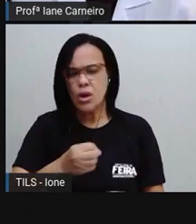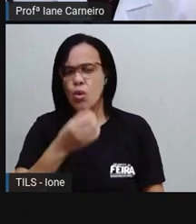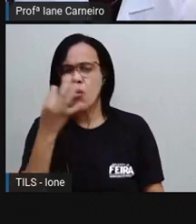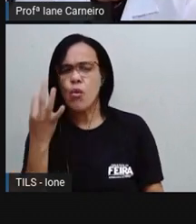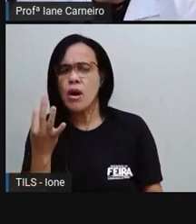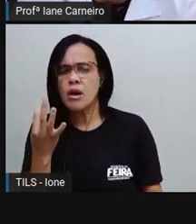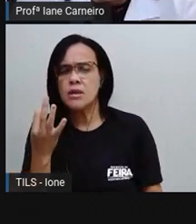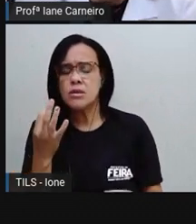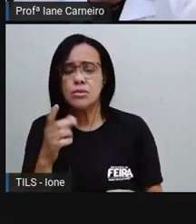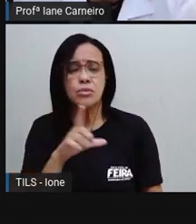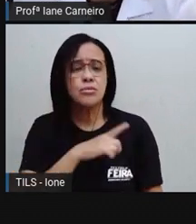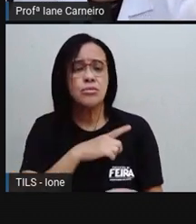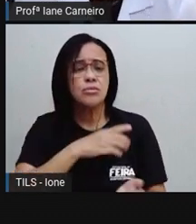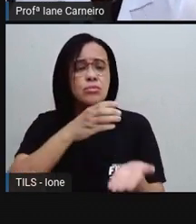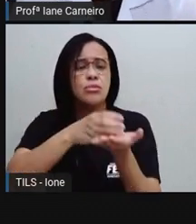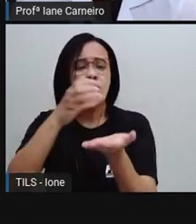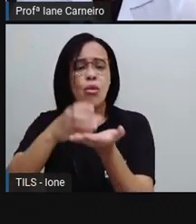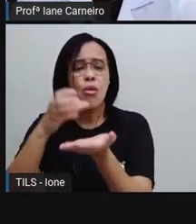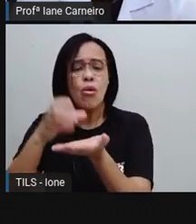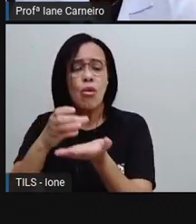formam 2 litros? Vamos lá?